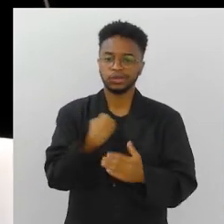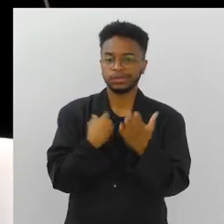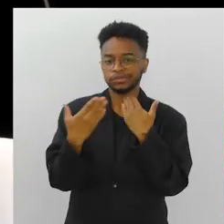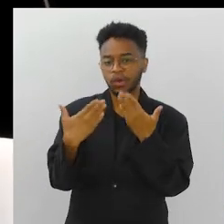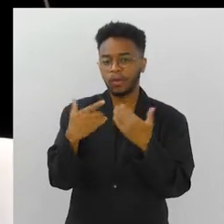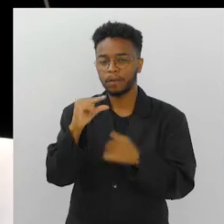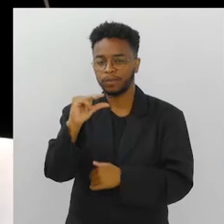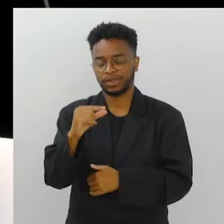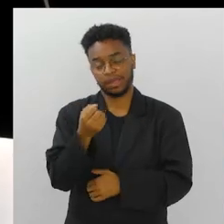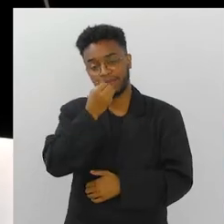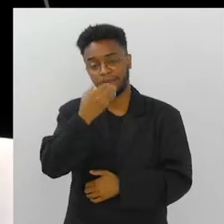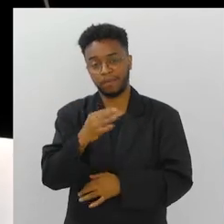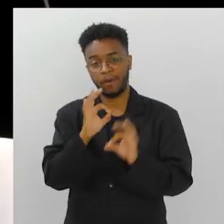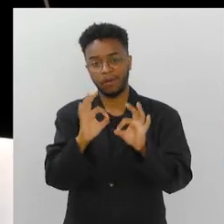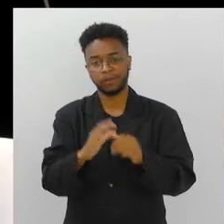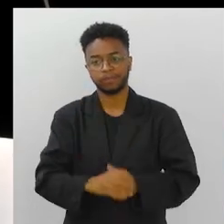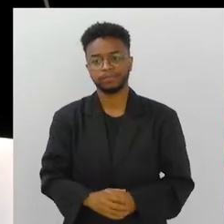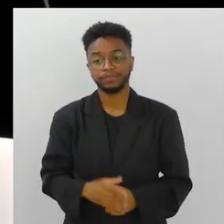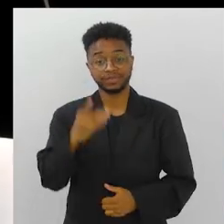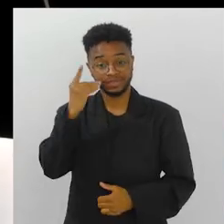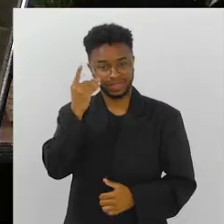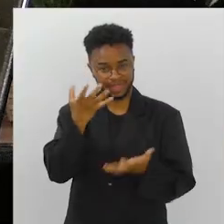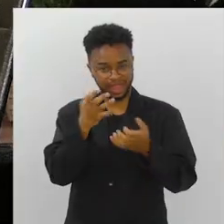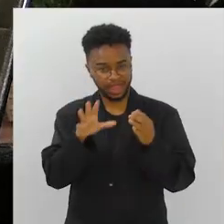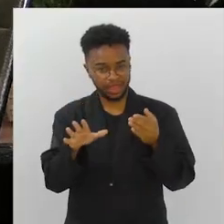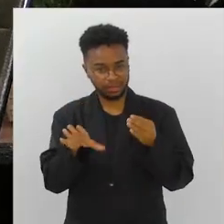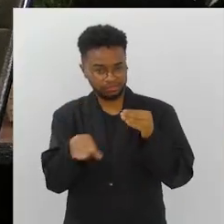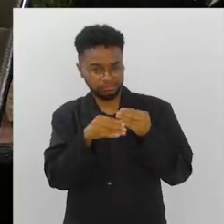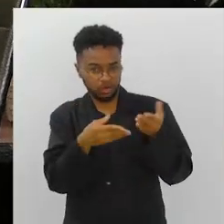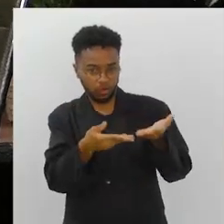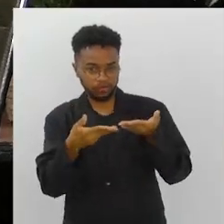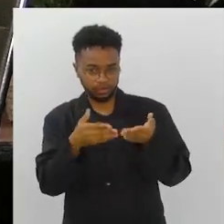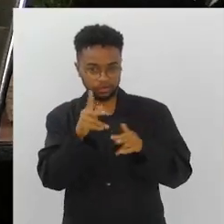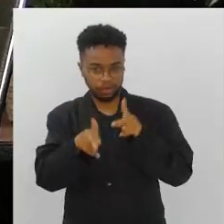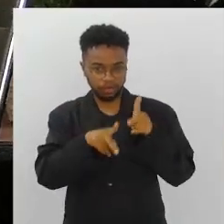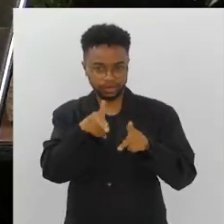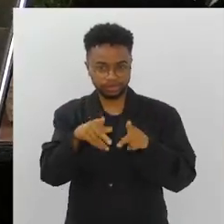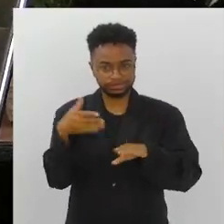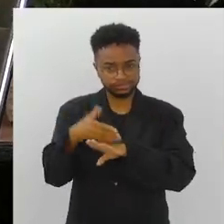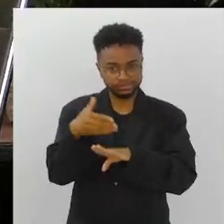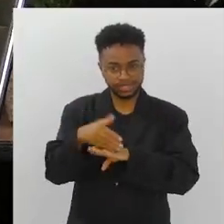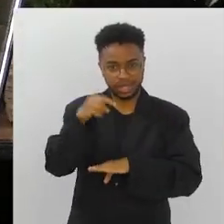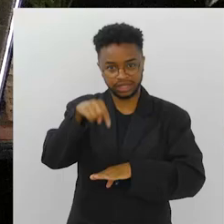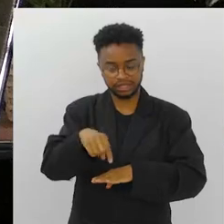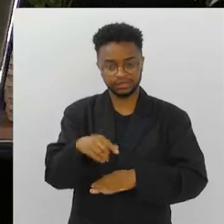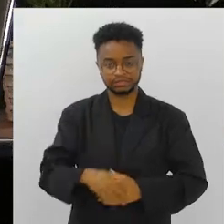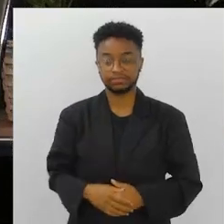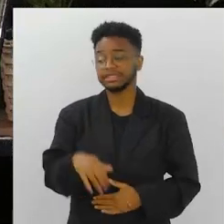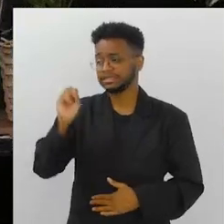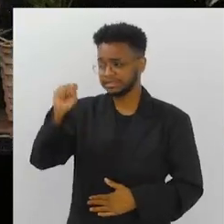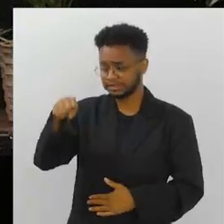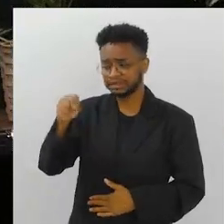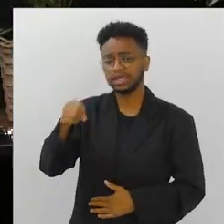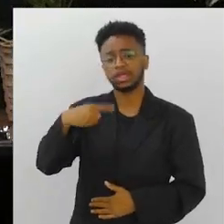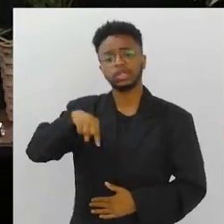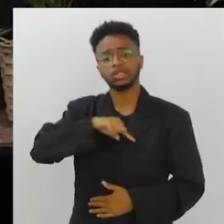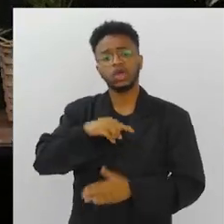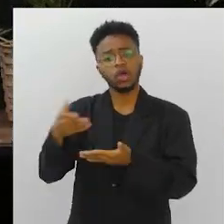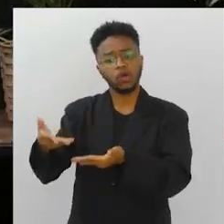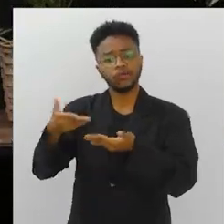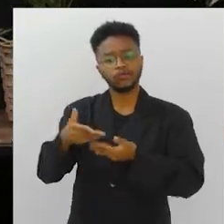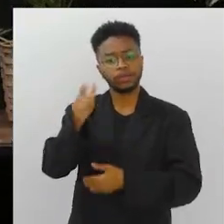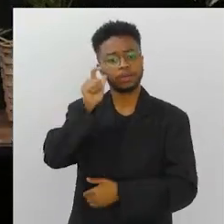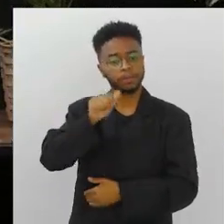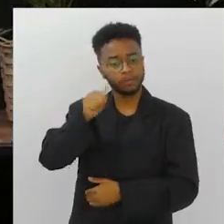gente conversar. Vai ser muito bom. Deputada, quer fazer um convite para a nossa população para vir participar da jornada? Sim, a gente